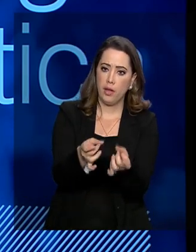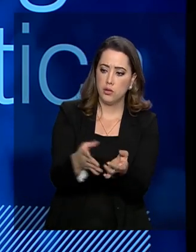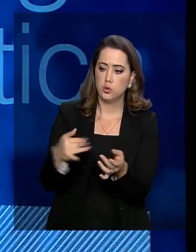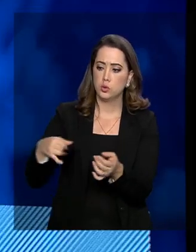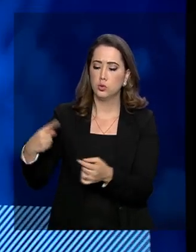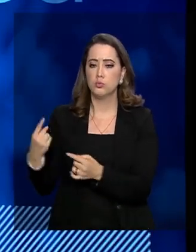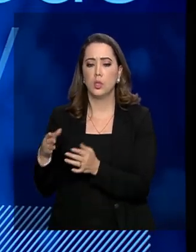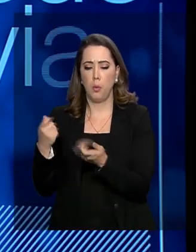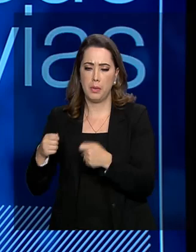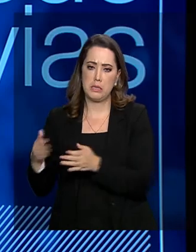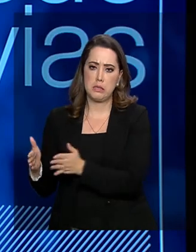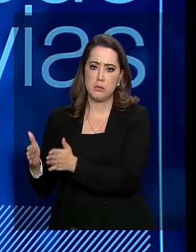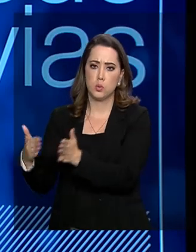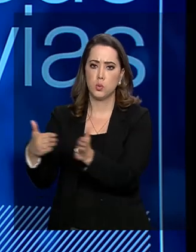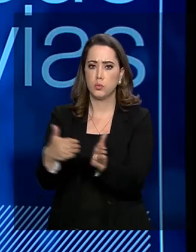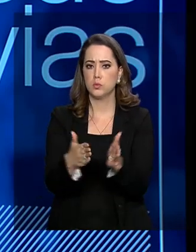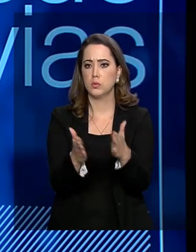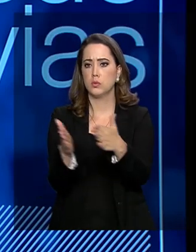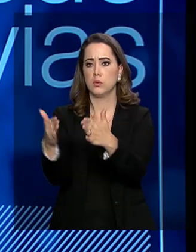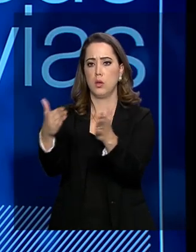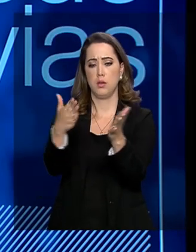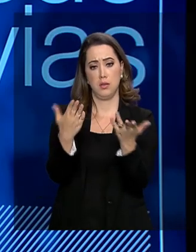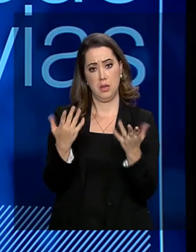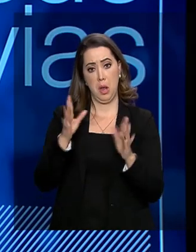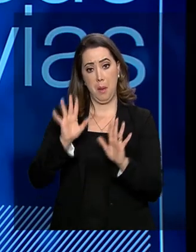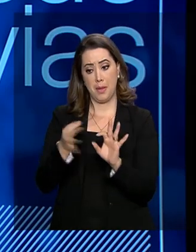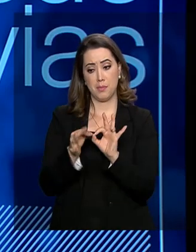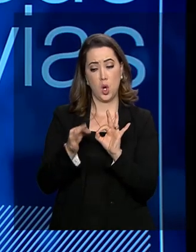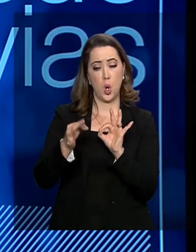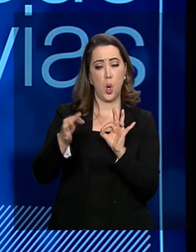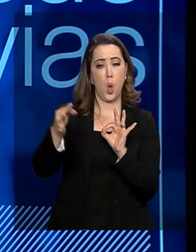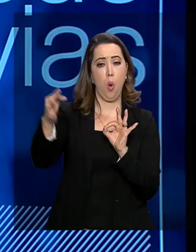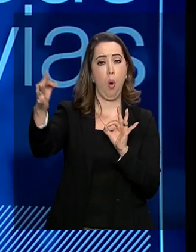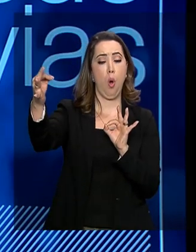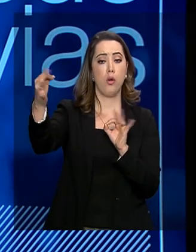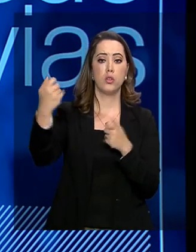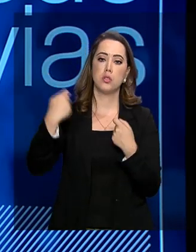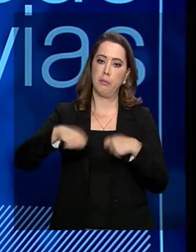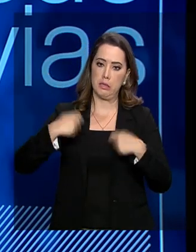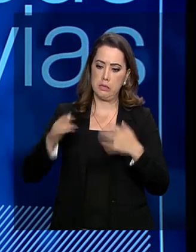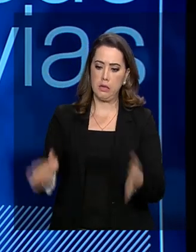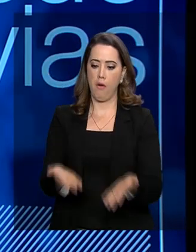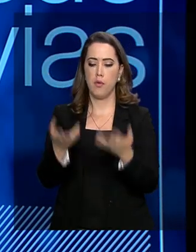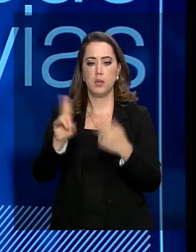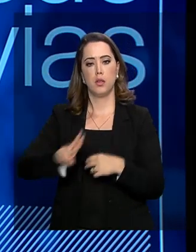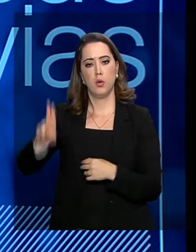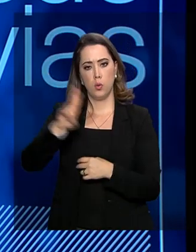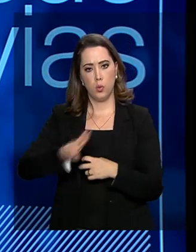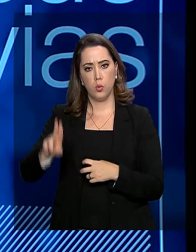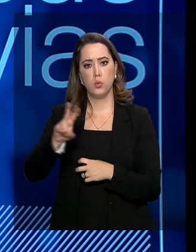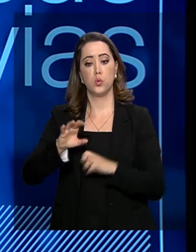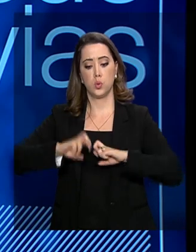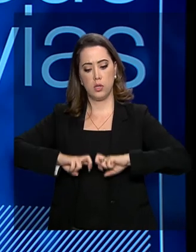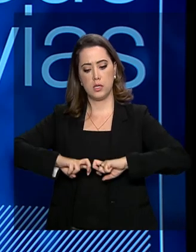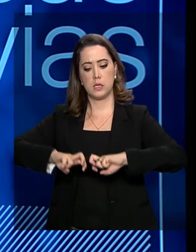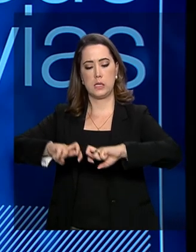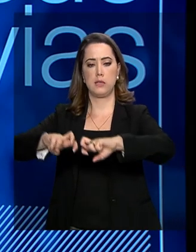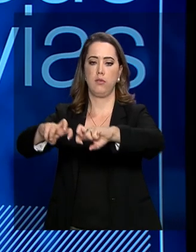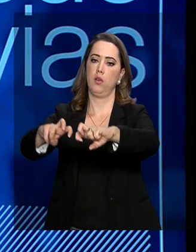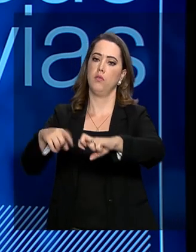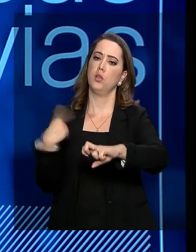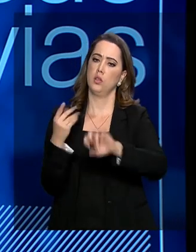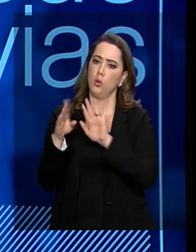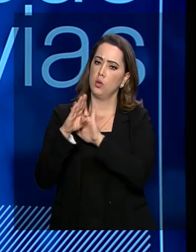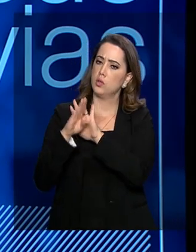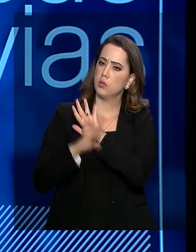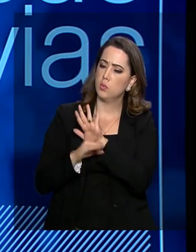transporte rodoviário, sempre muito emandado. E para fazer longas distâncias, a gente precisa fomentar o uso das ferrovias e, por isso, nosso programa é